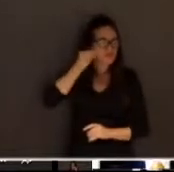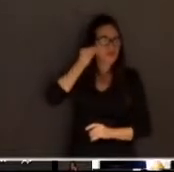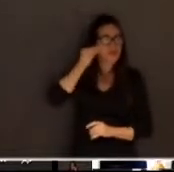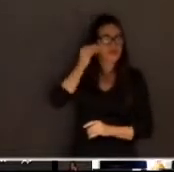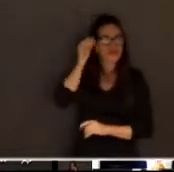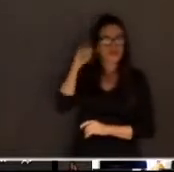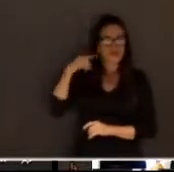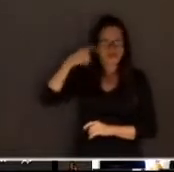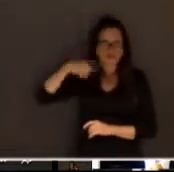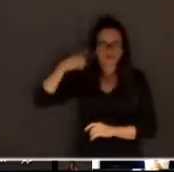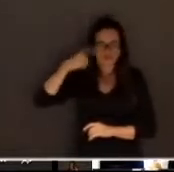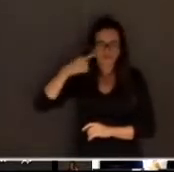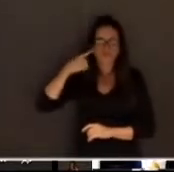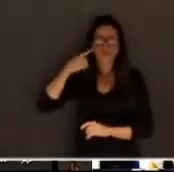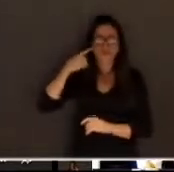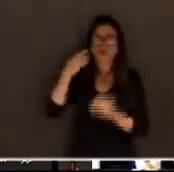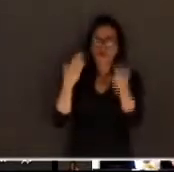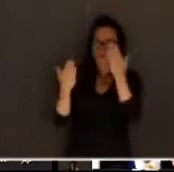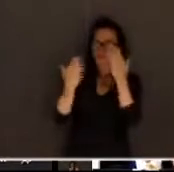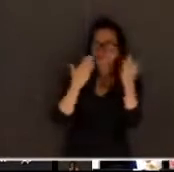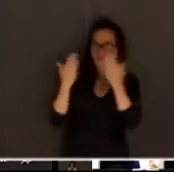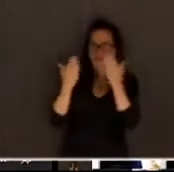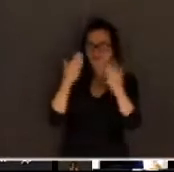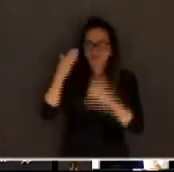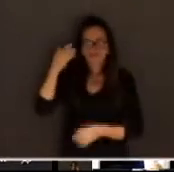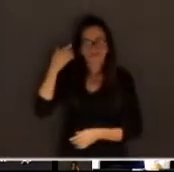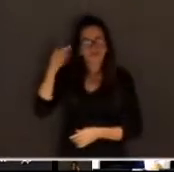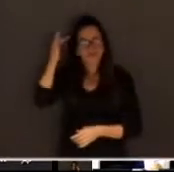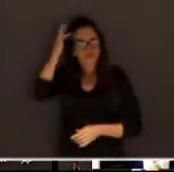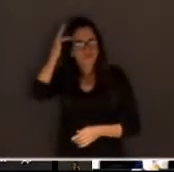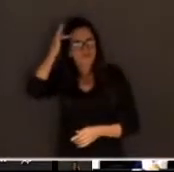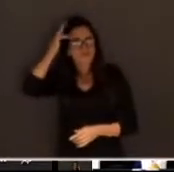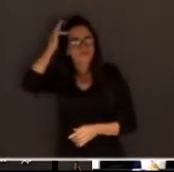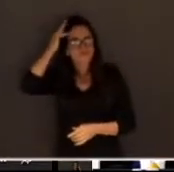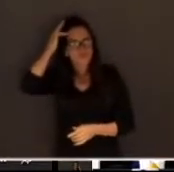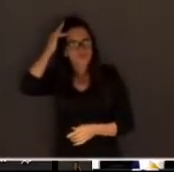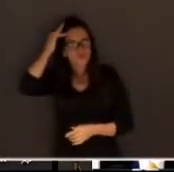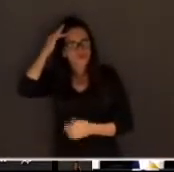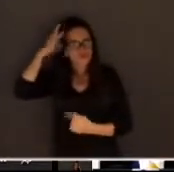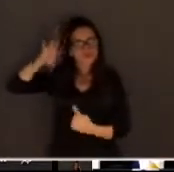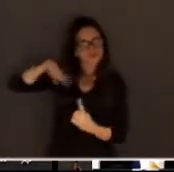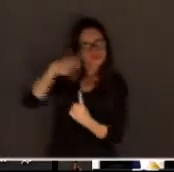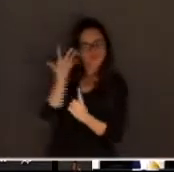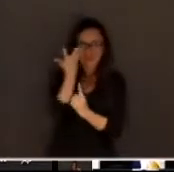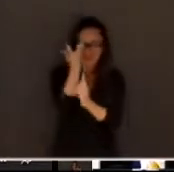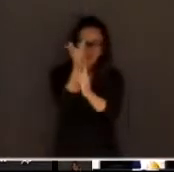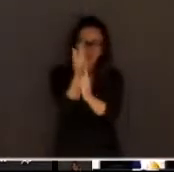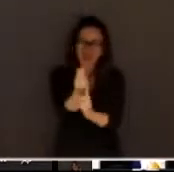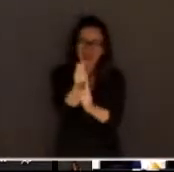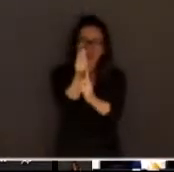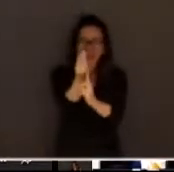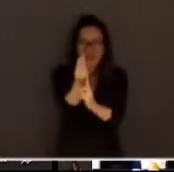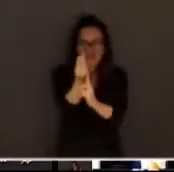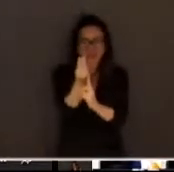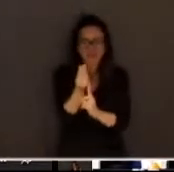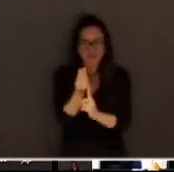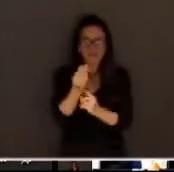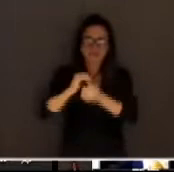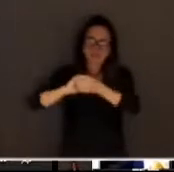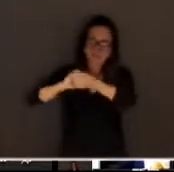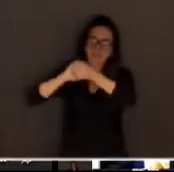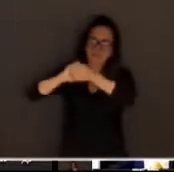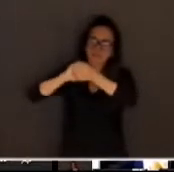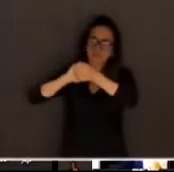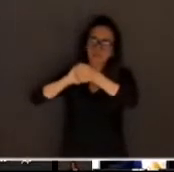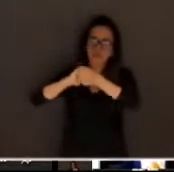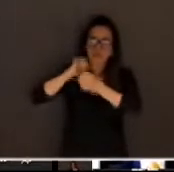na psicologia, e domina como poucos a arte de dizer com arte. Cumprimento a eminente promotora de